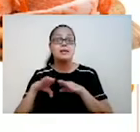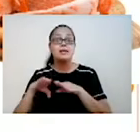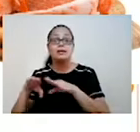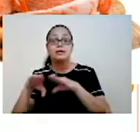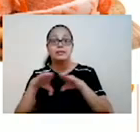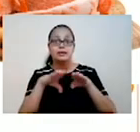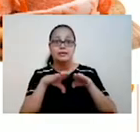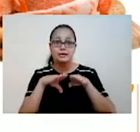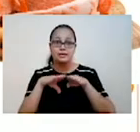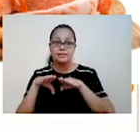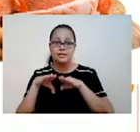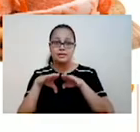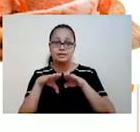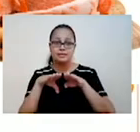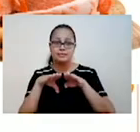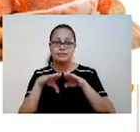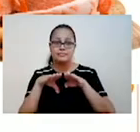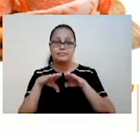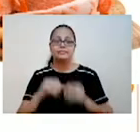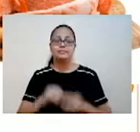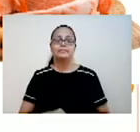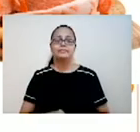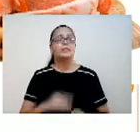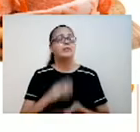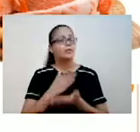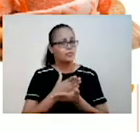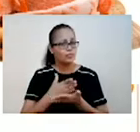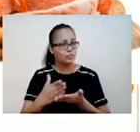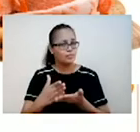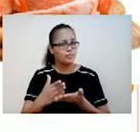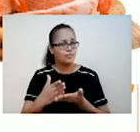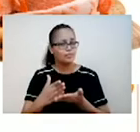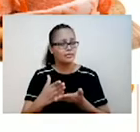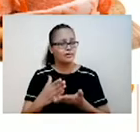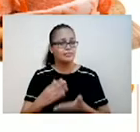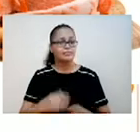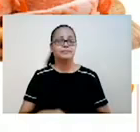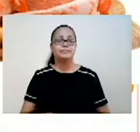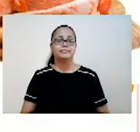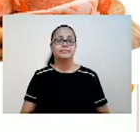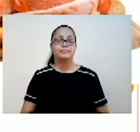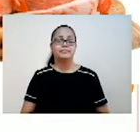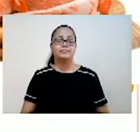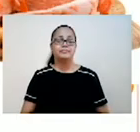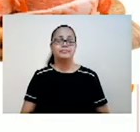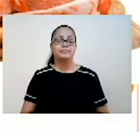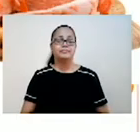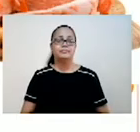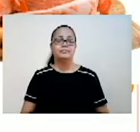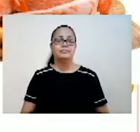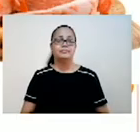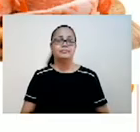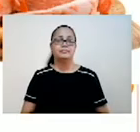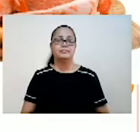conclusão. We can be provided by everything. Nothing is prohibited. Everything